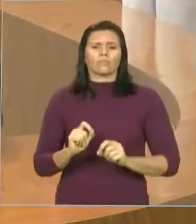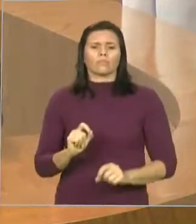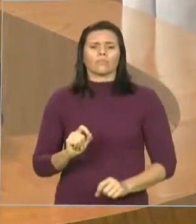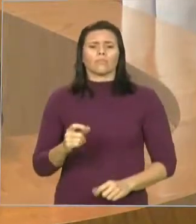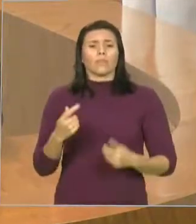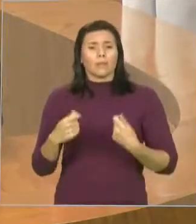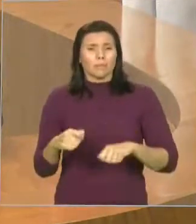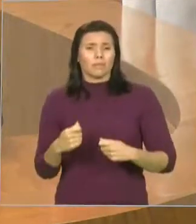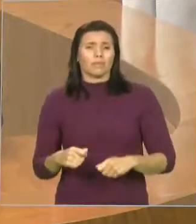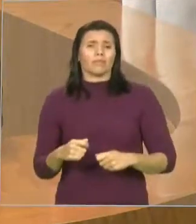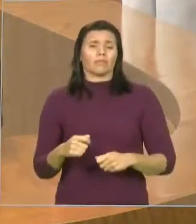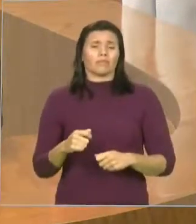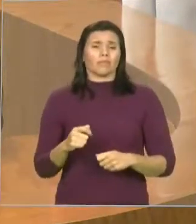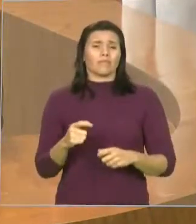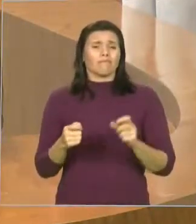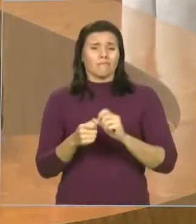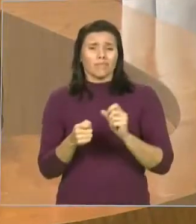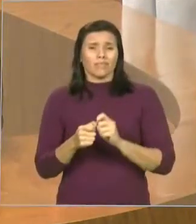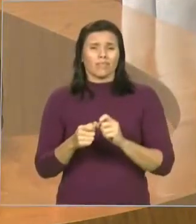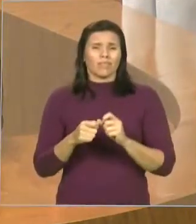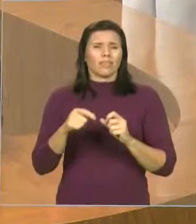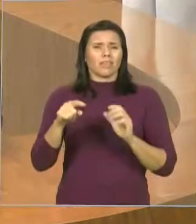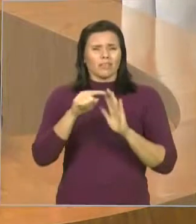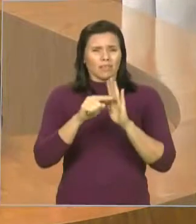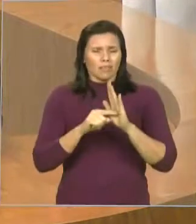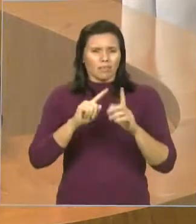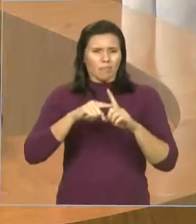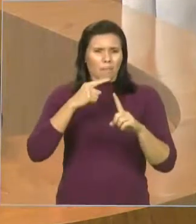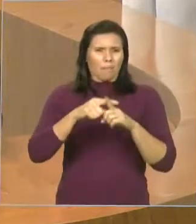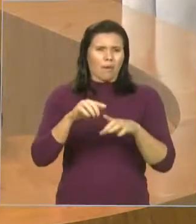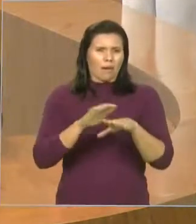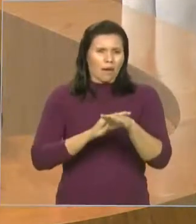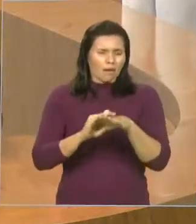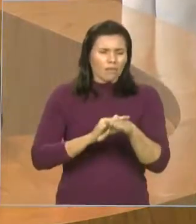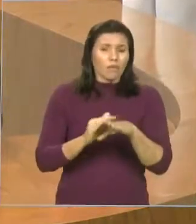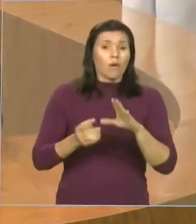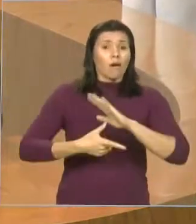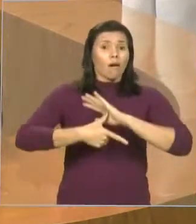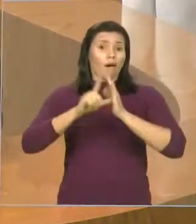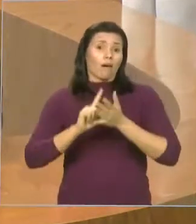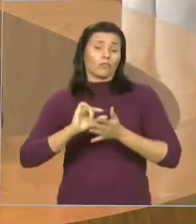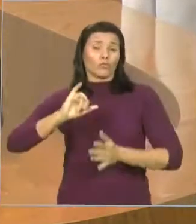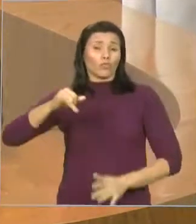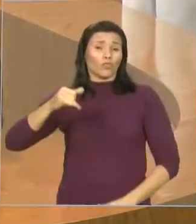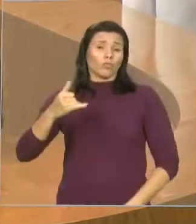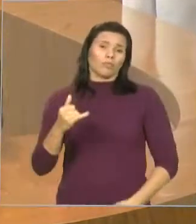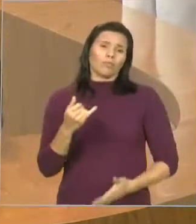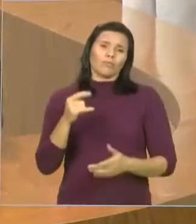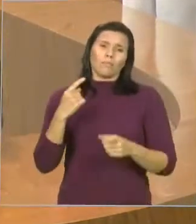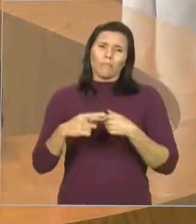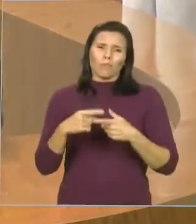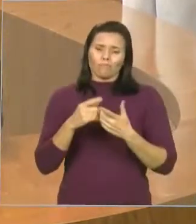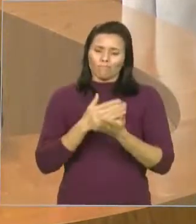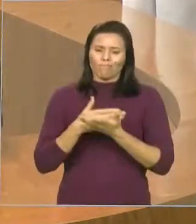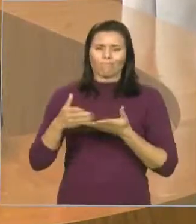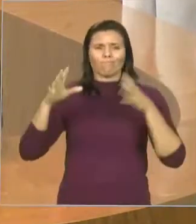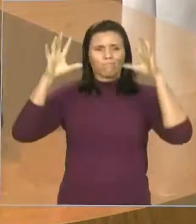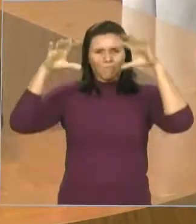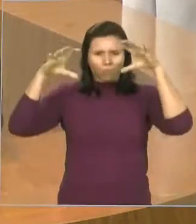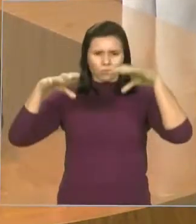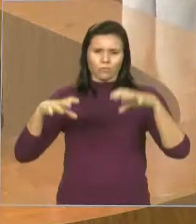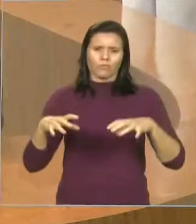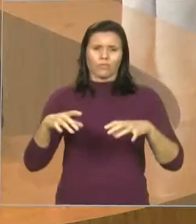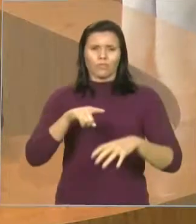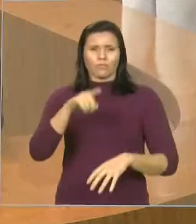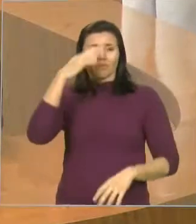o nosso Maranhão já vai ser agraciado com as chuvas do inverno e terá que ser suspenso